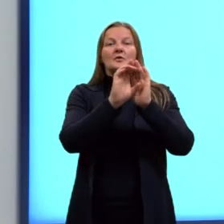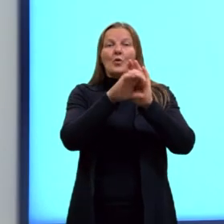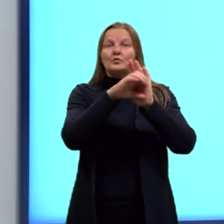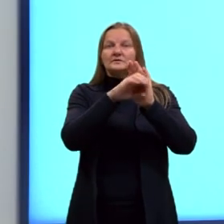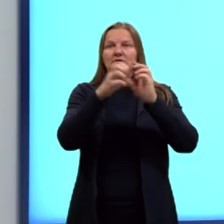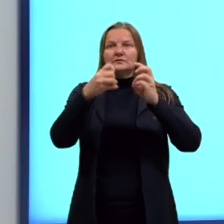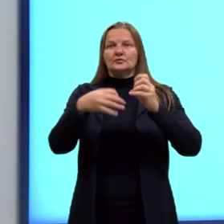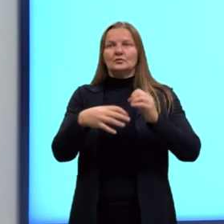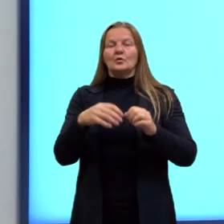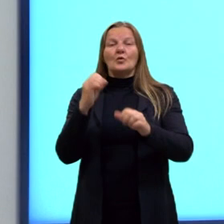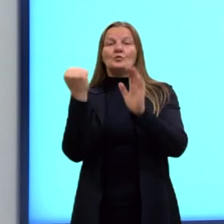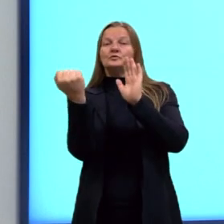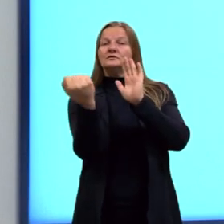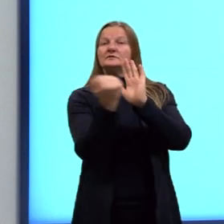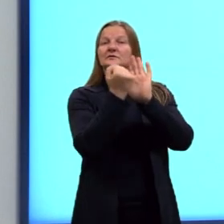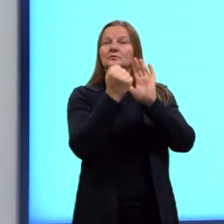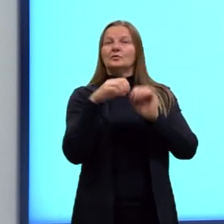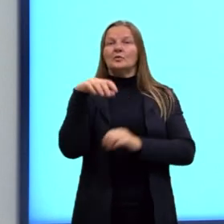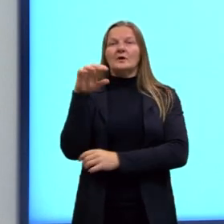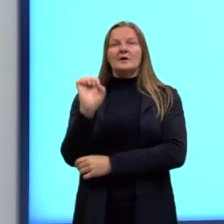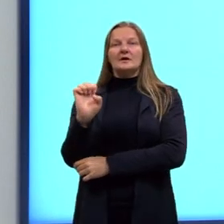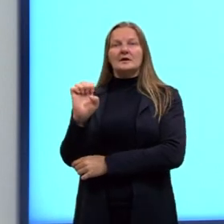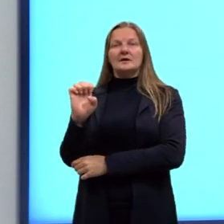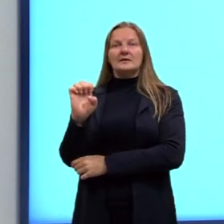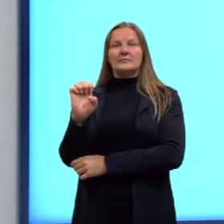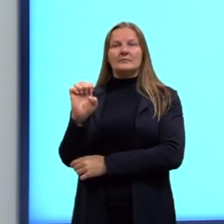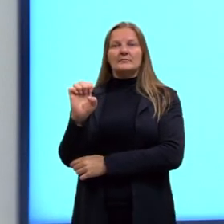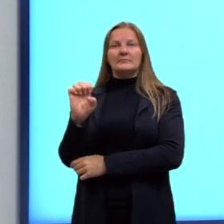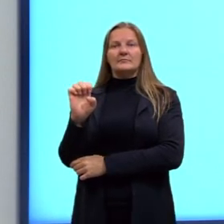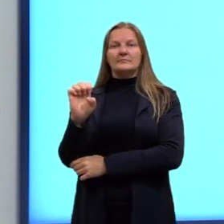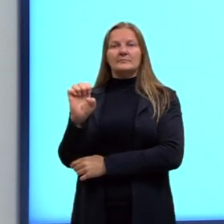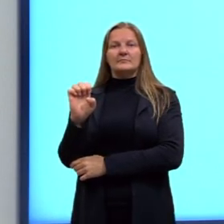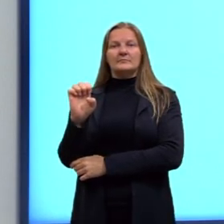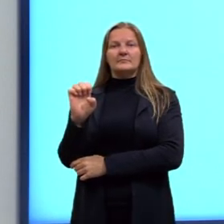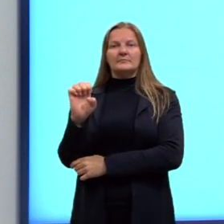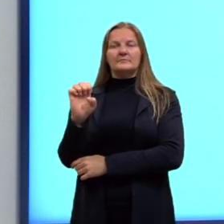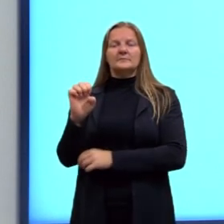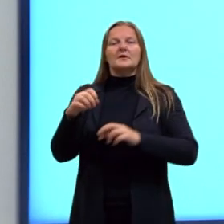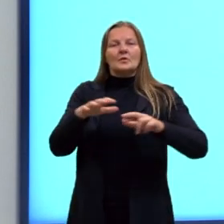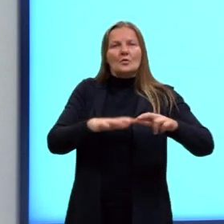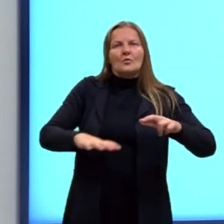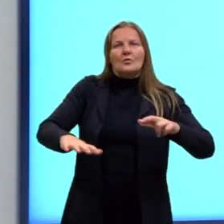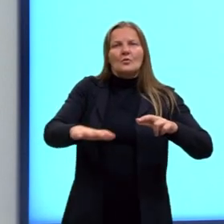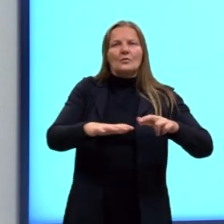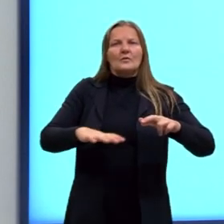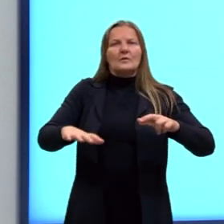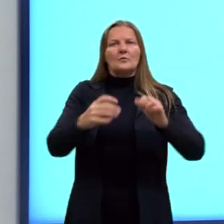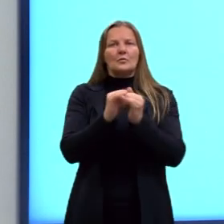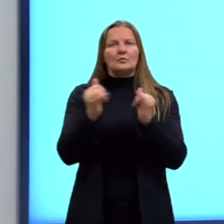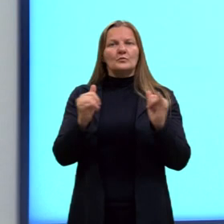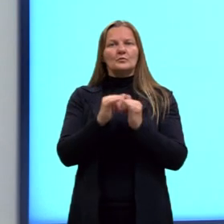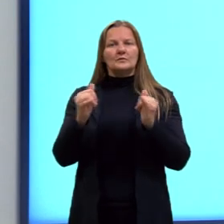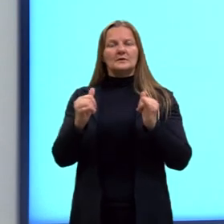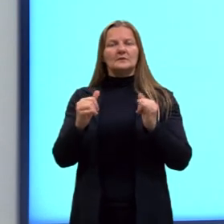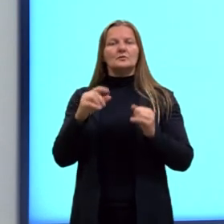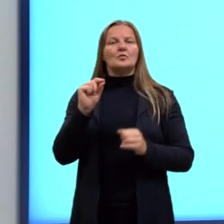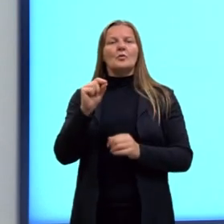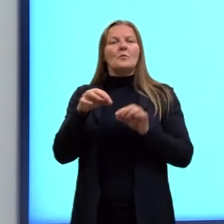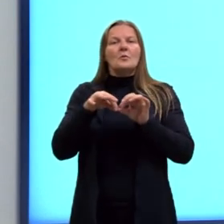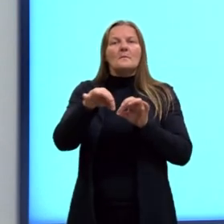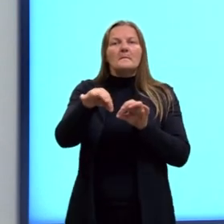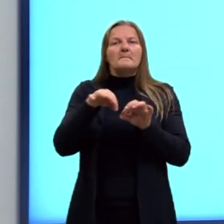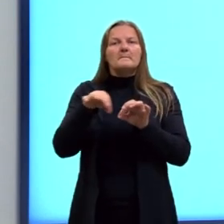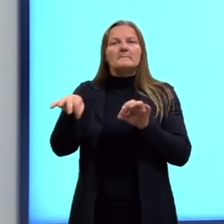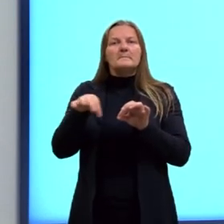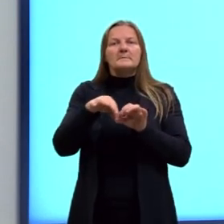a letra E para campo elétrico. E o campo elétrico, a nossa unidade de medida